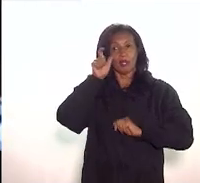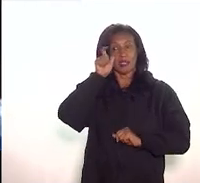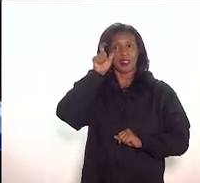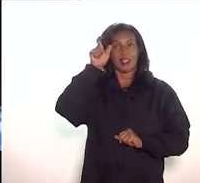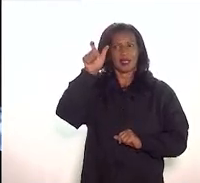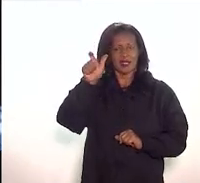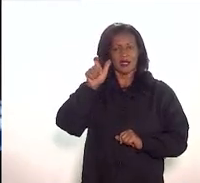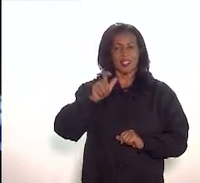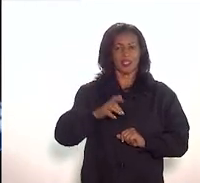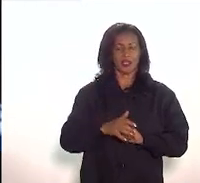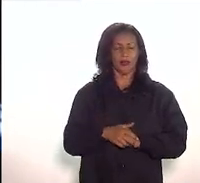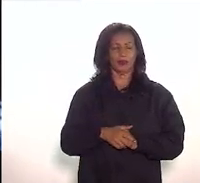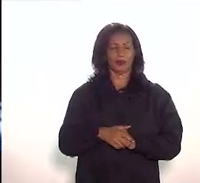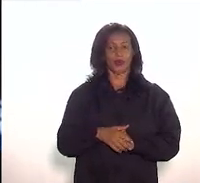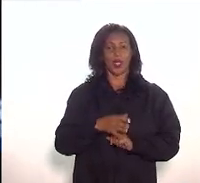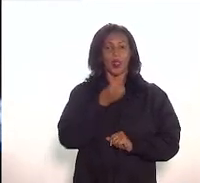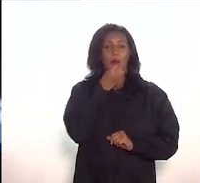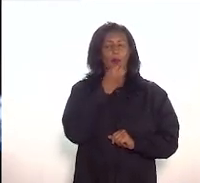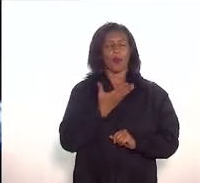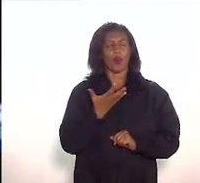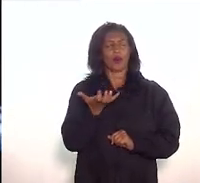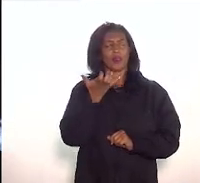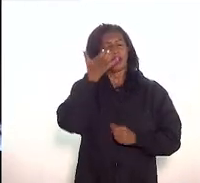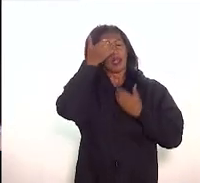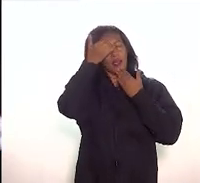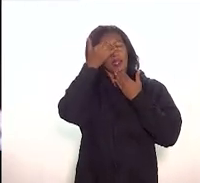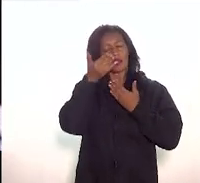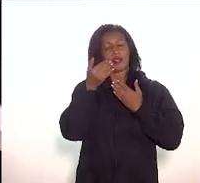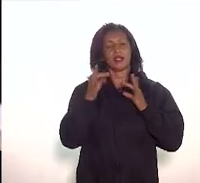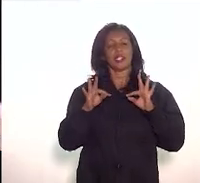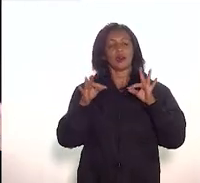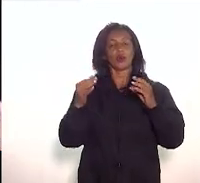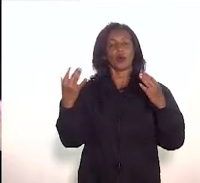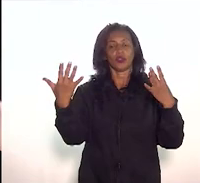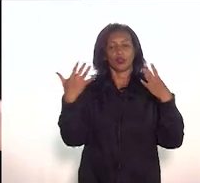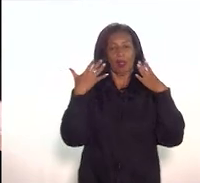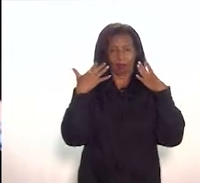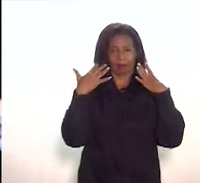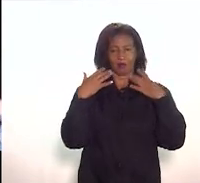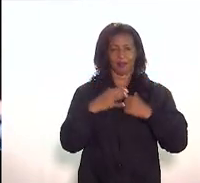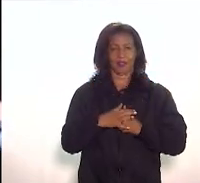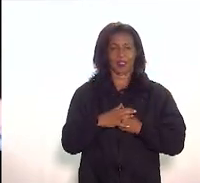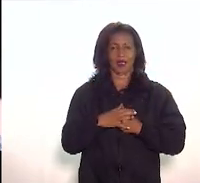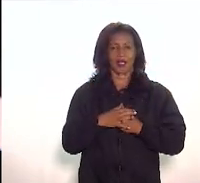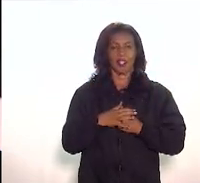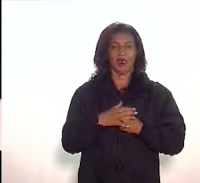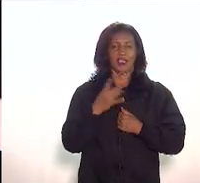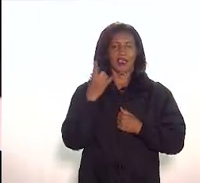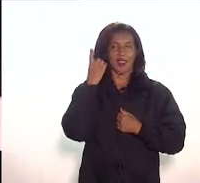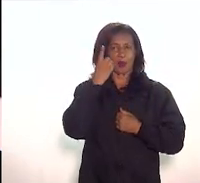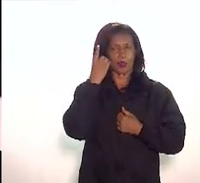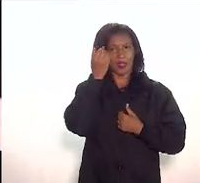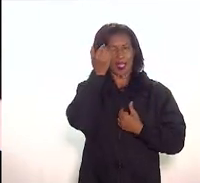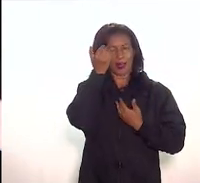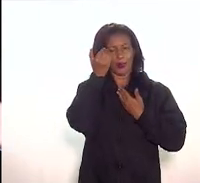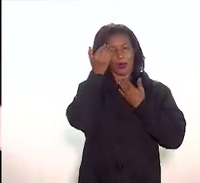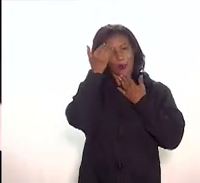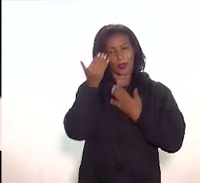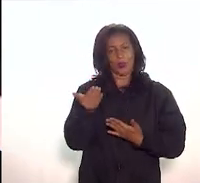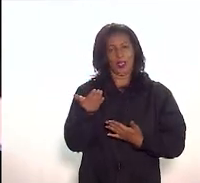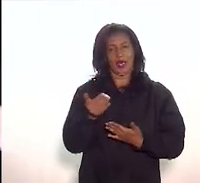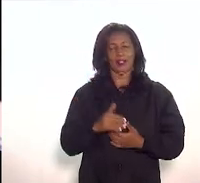nesse debate. Bom, queria muito agradecer a todos pela minha atenção, deputado, obrigado. Pode passar para a próxima fala.